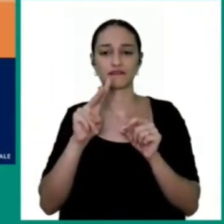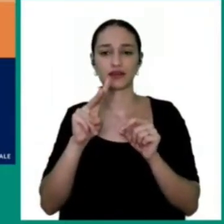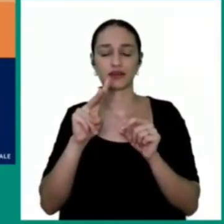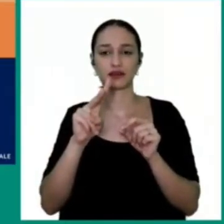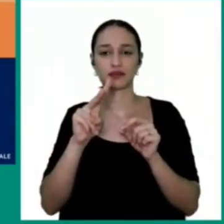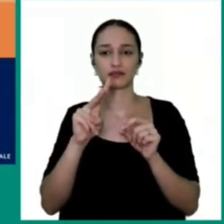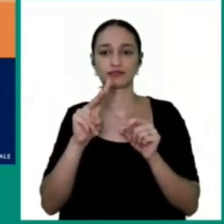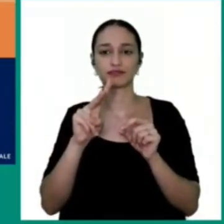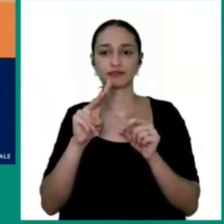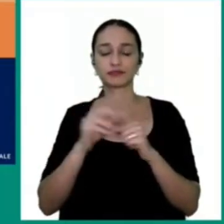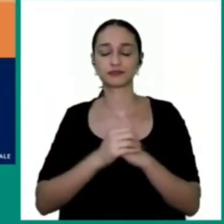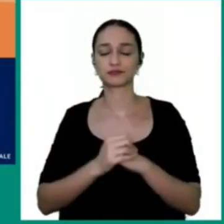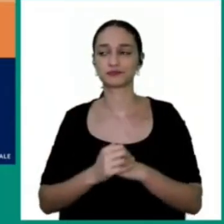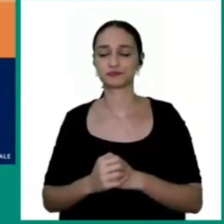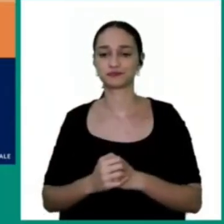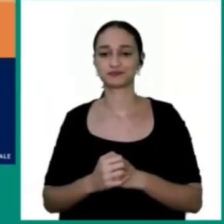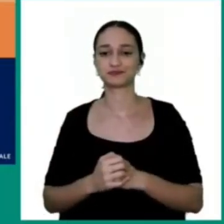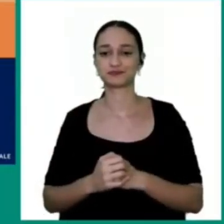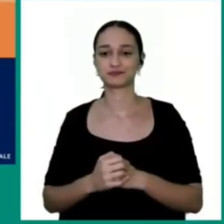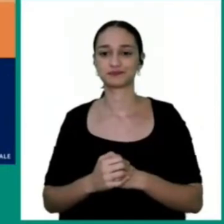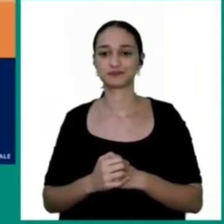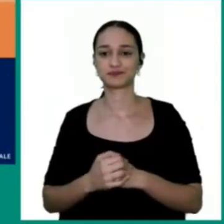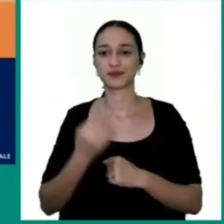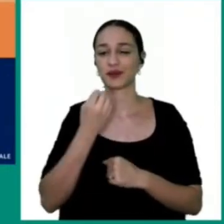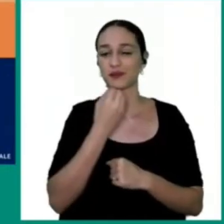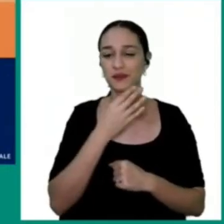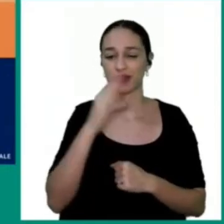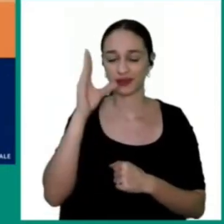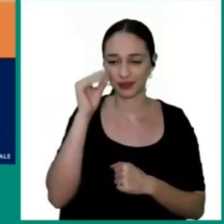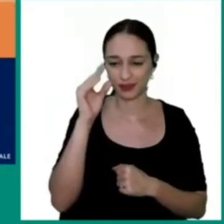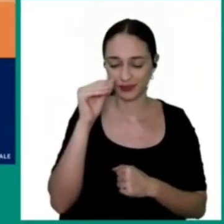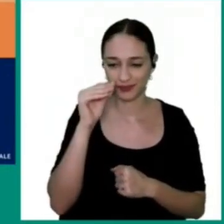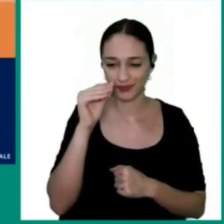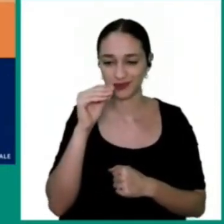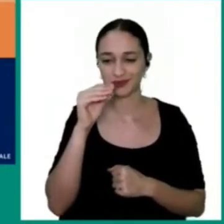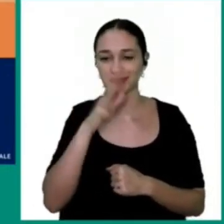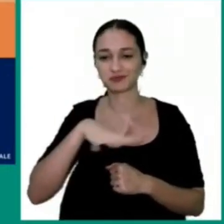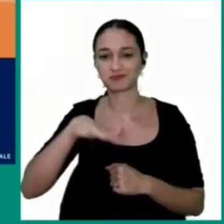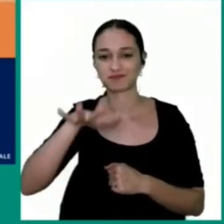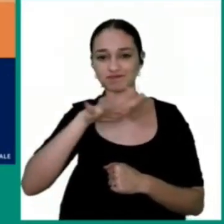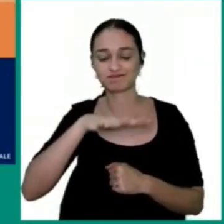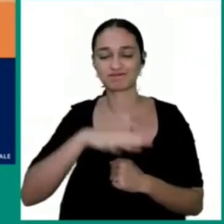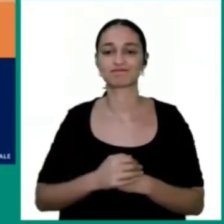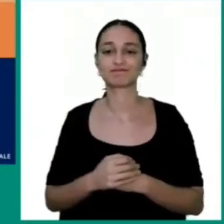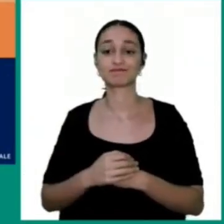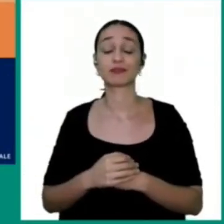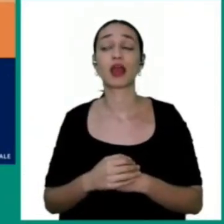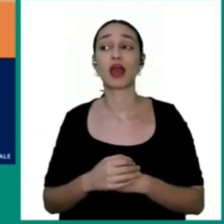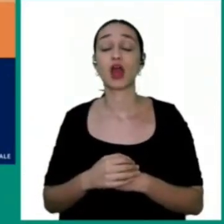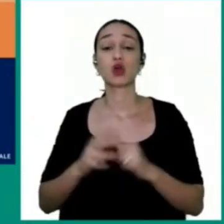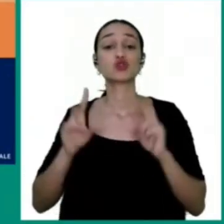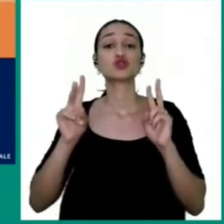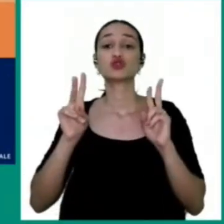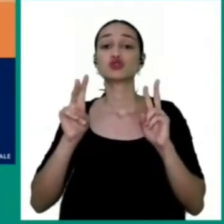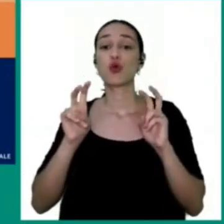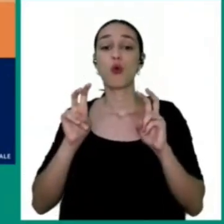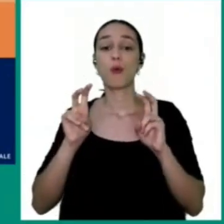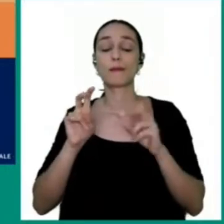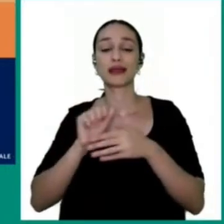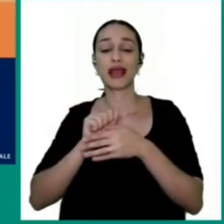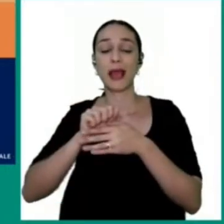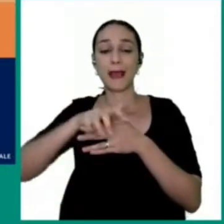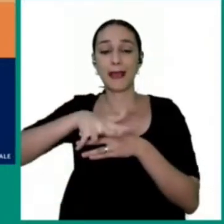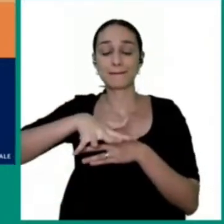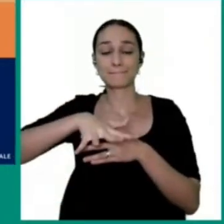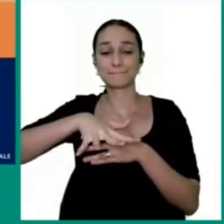Boa noite, pessoal Bom, essa mancha branca Que todo mundo tem falado aí Na realidade são os